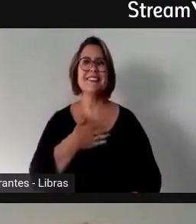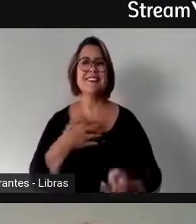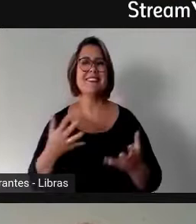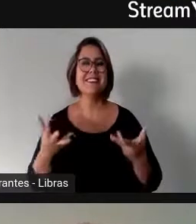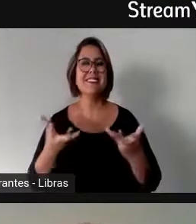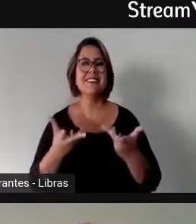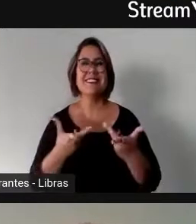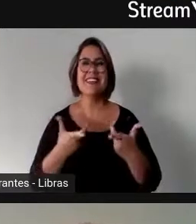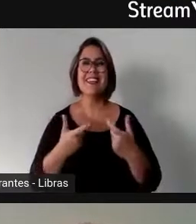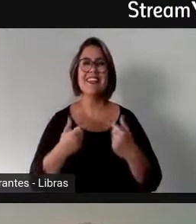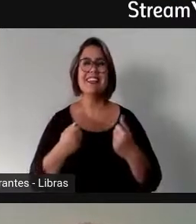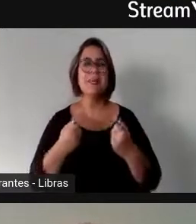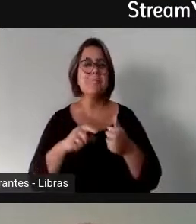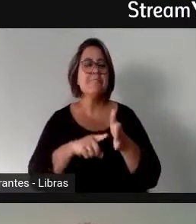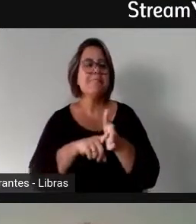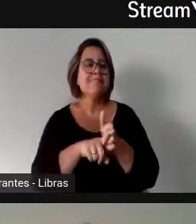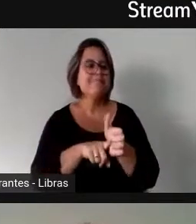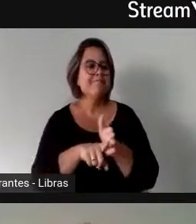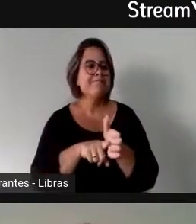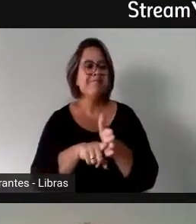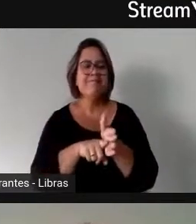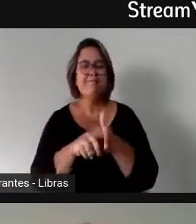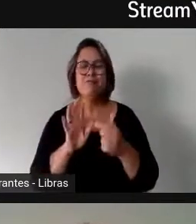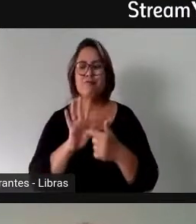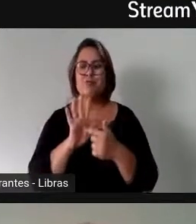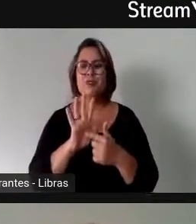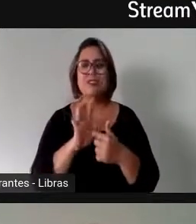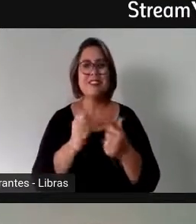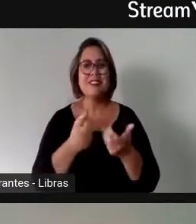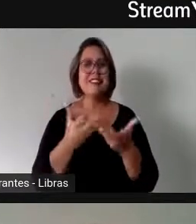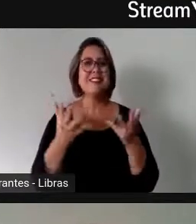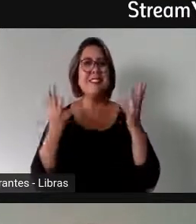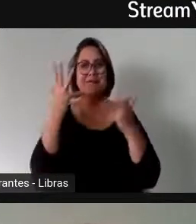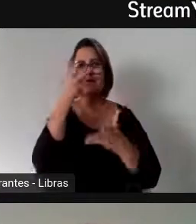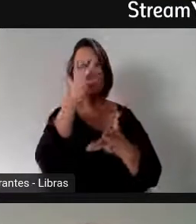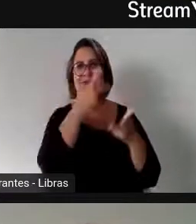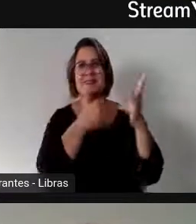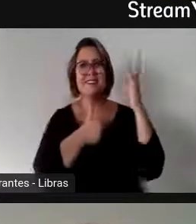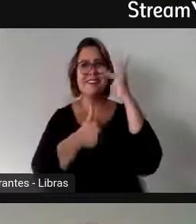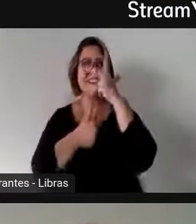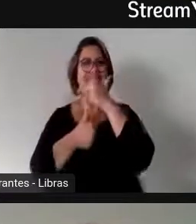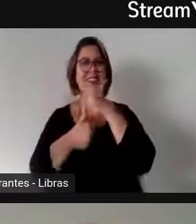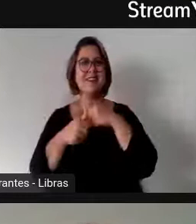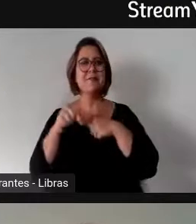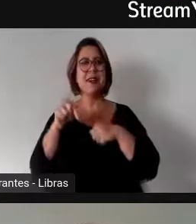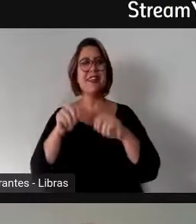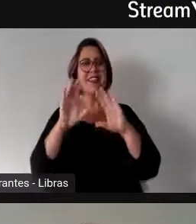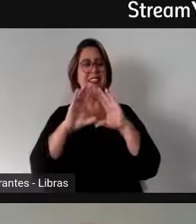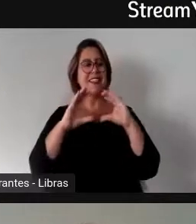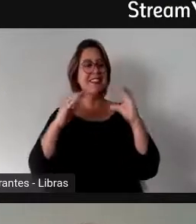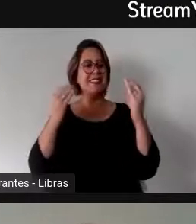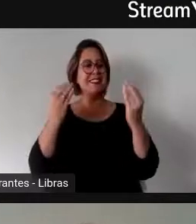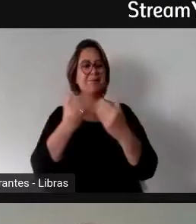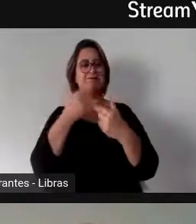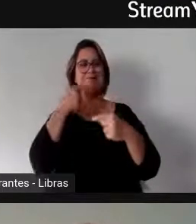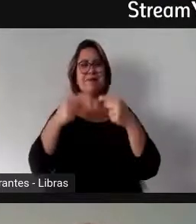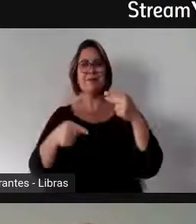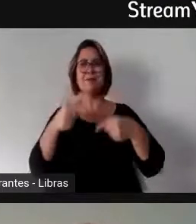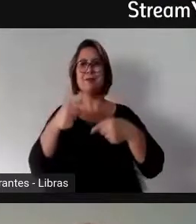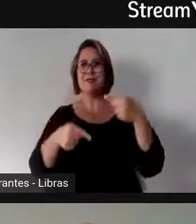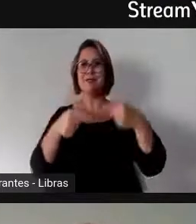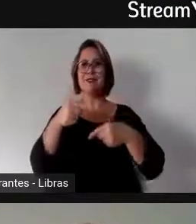números, dados, construções. Muito linda essa conferência, esse debate. Muito obrigada. Bom,